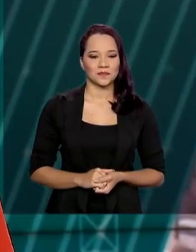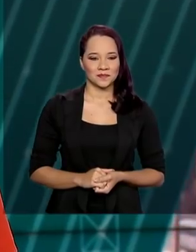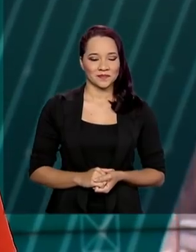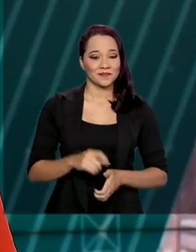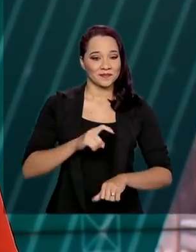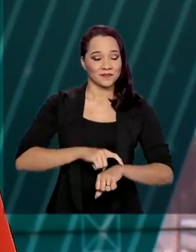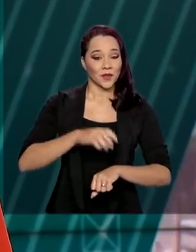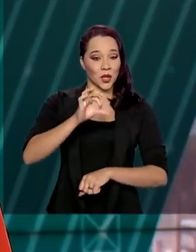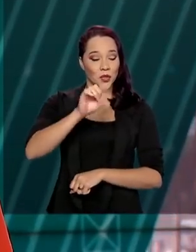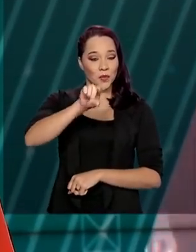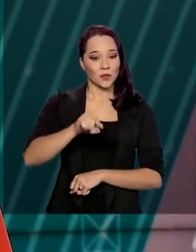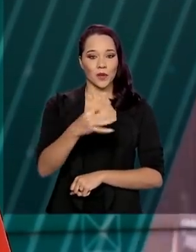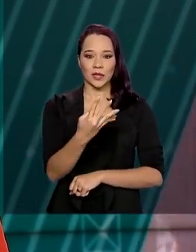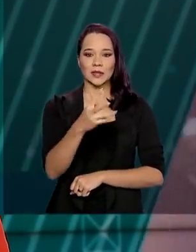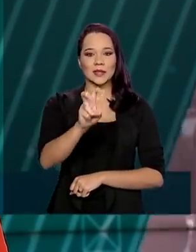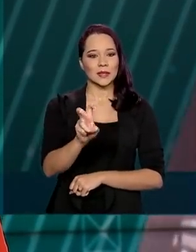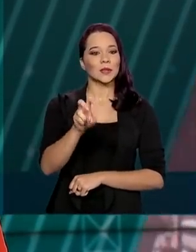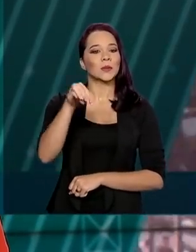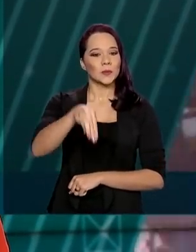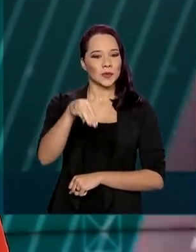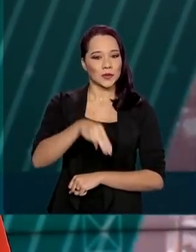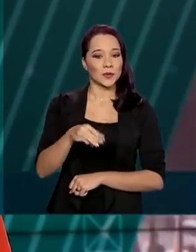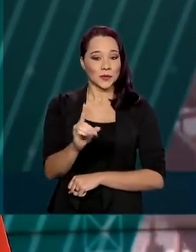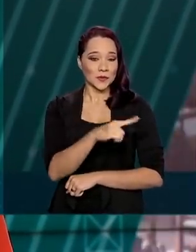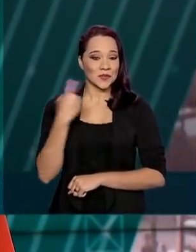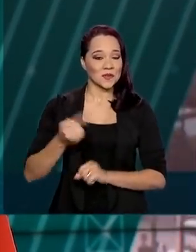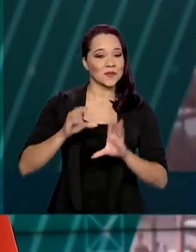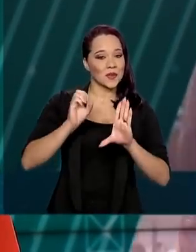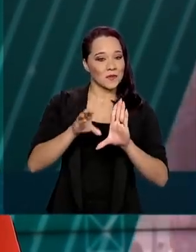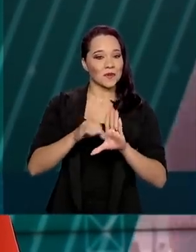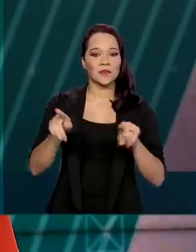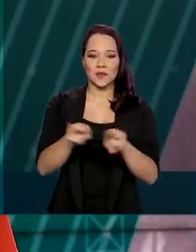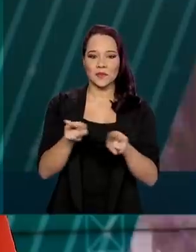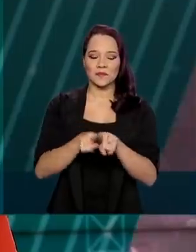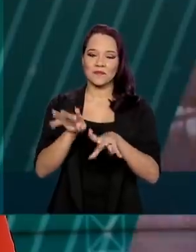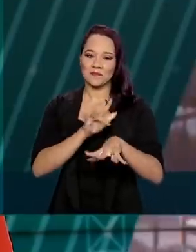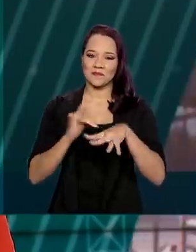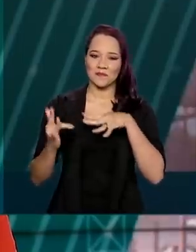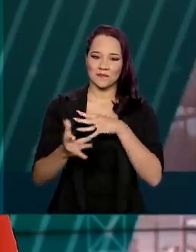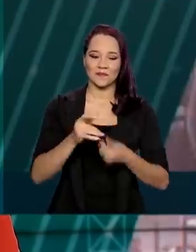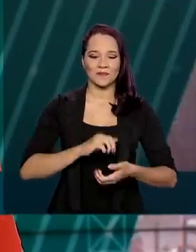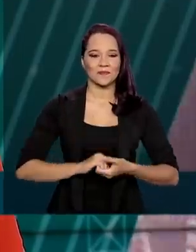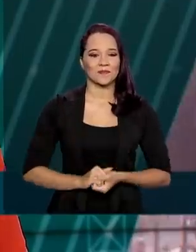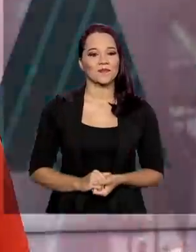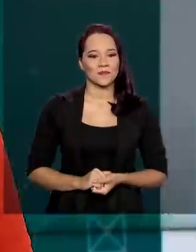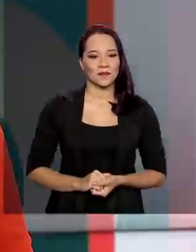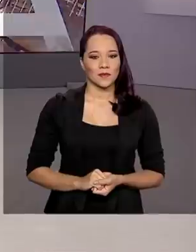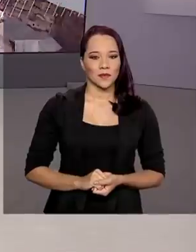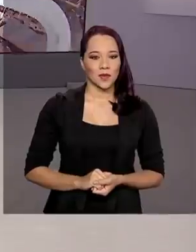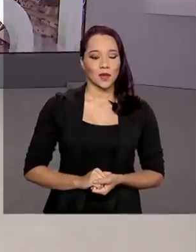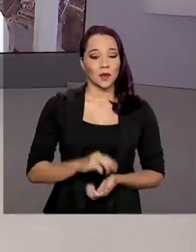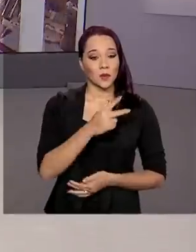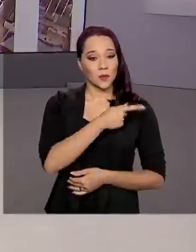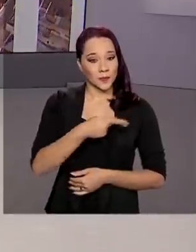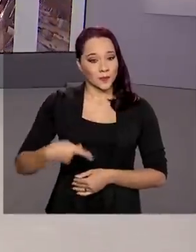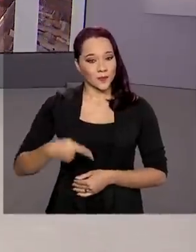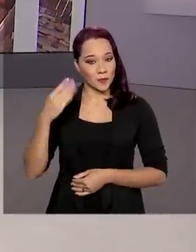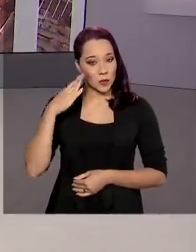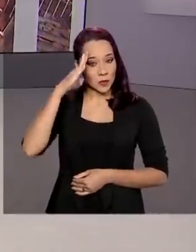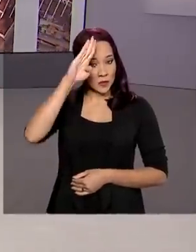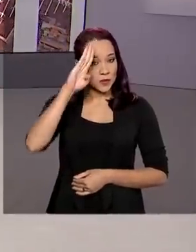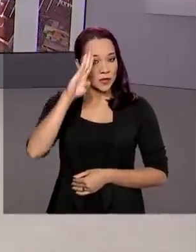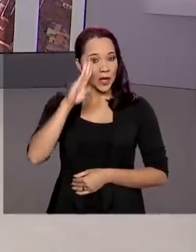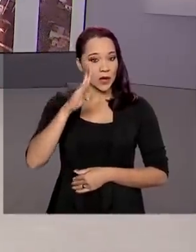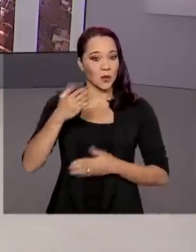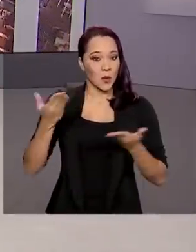São nove horas e quarenta e cinco minutos. Nós estamos ao vivo também pelas redes sociais. O presidente